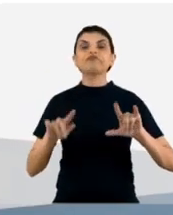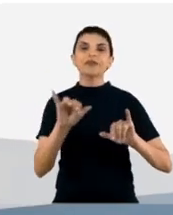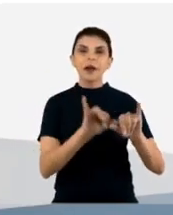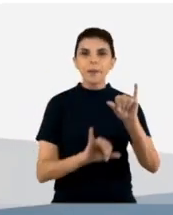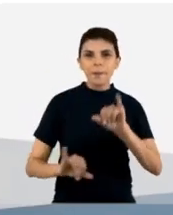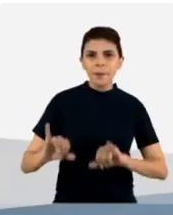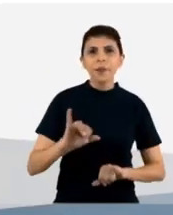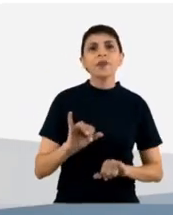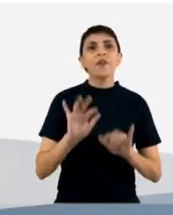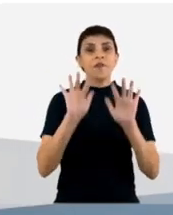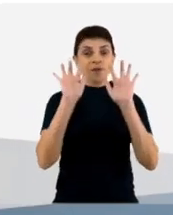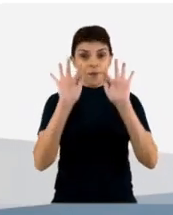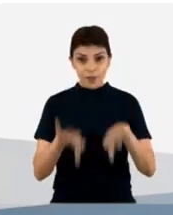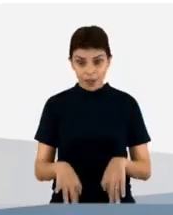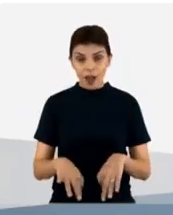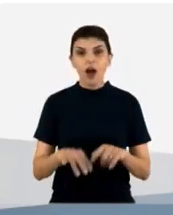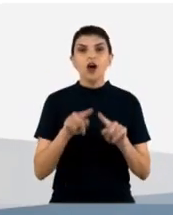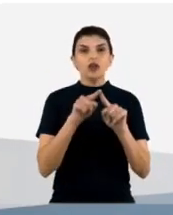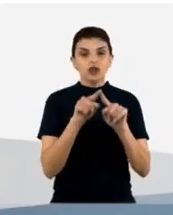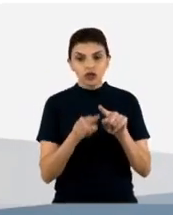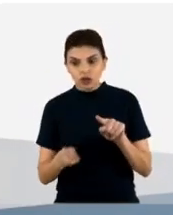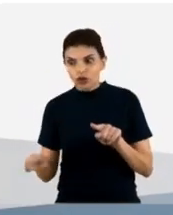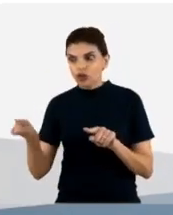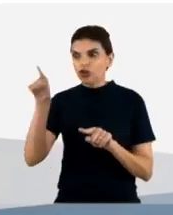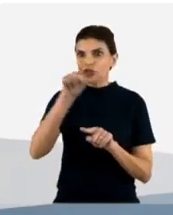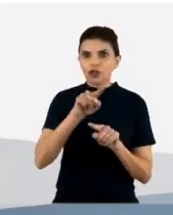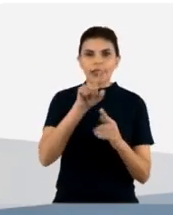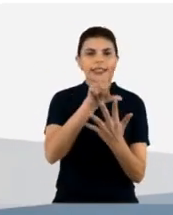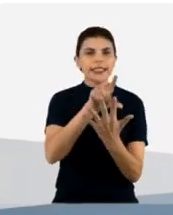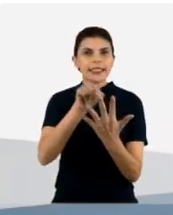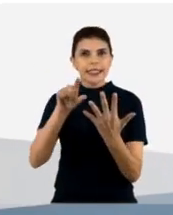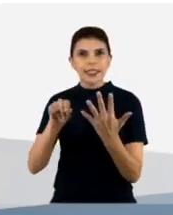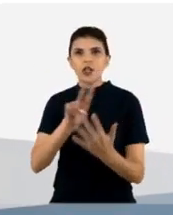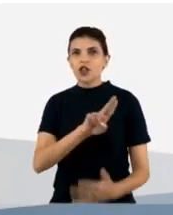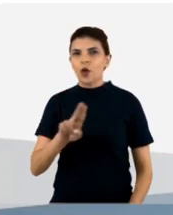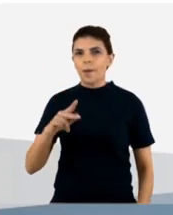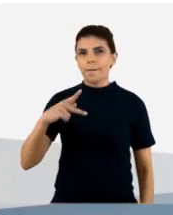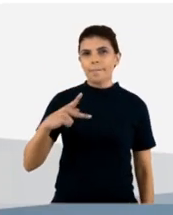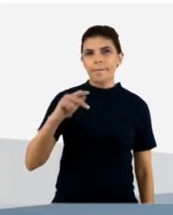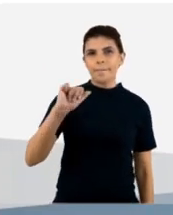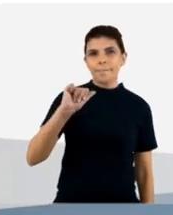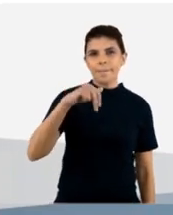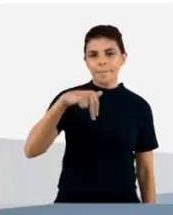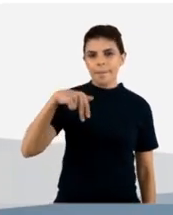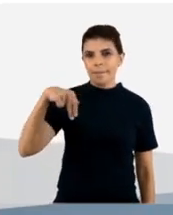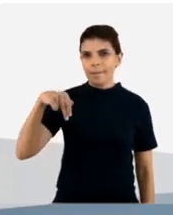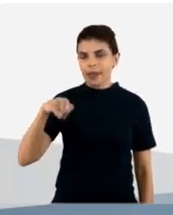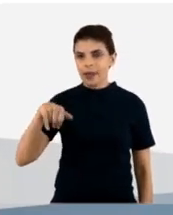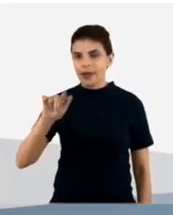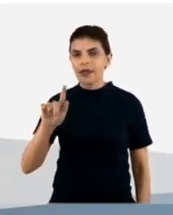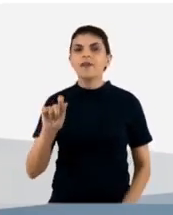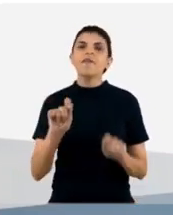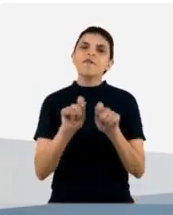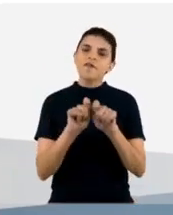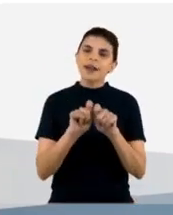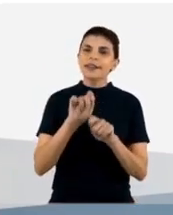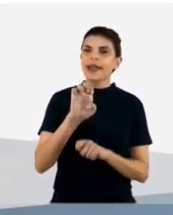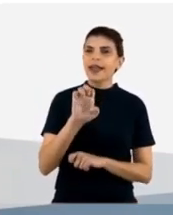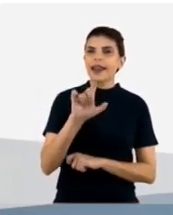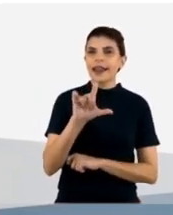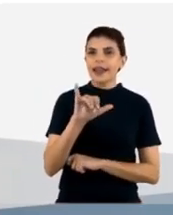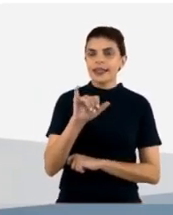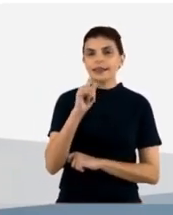Latam ao final dessas rodadas de seleção que a gente chama de panning a gente realiza um ELISA